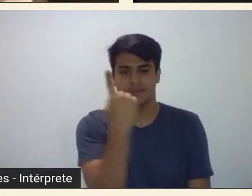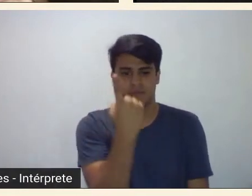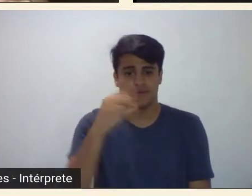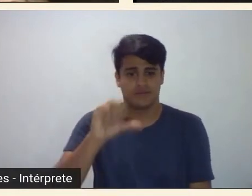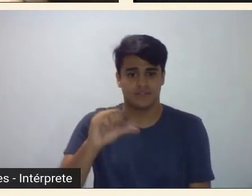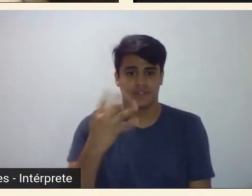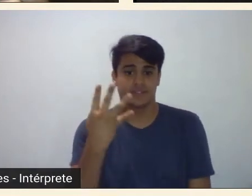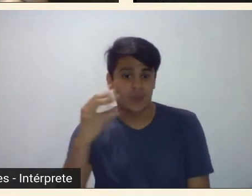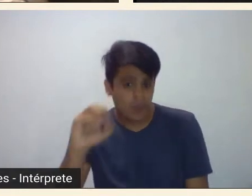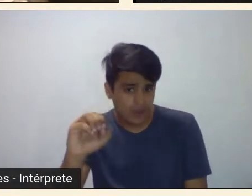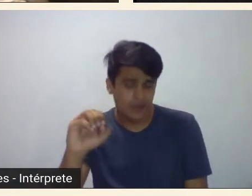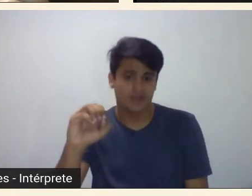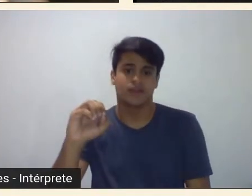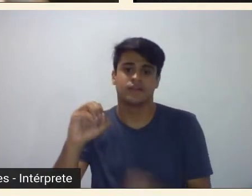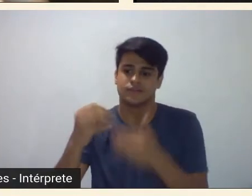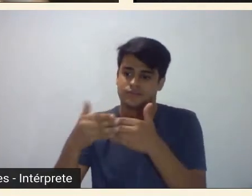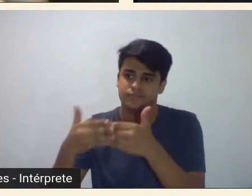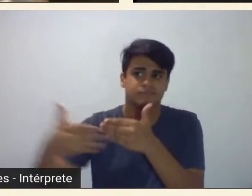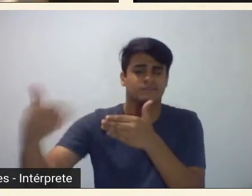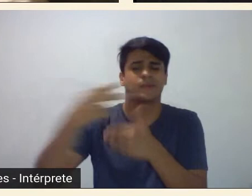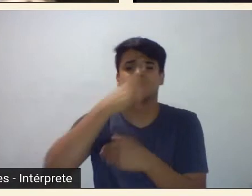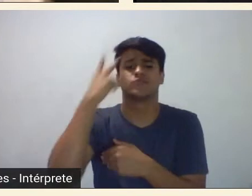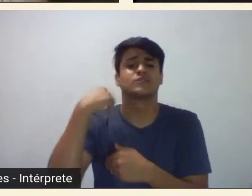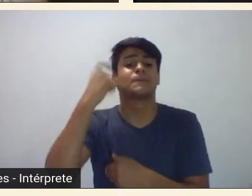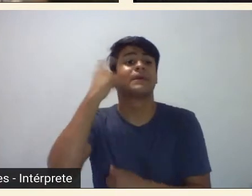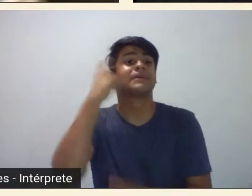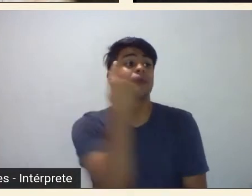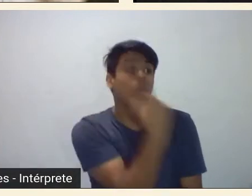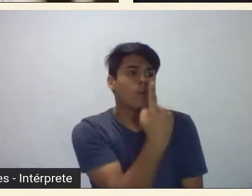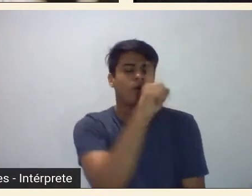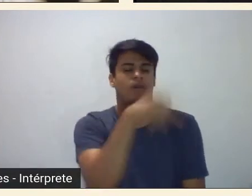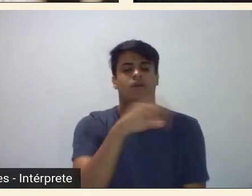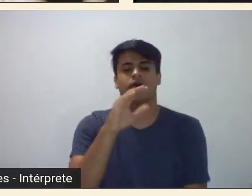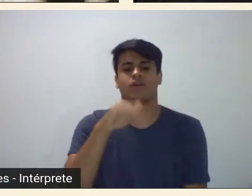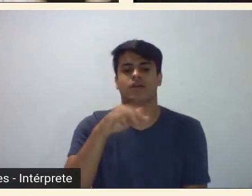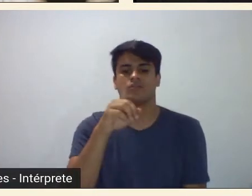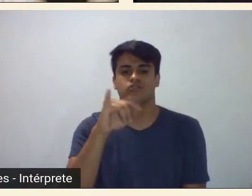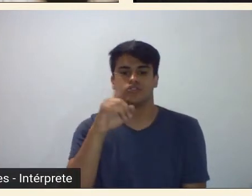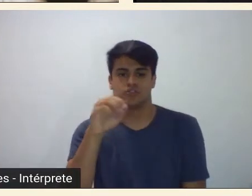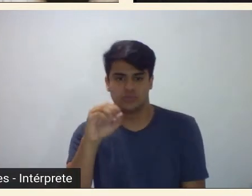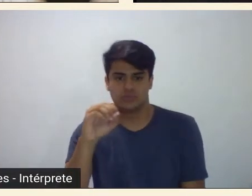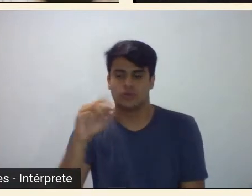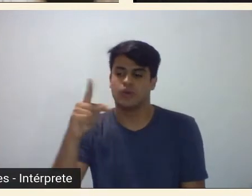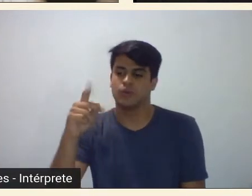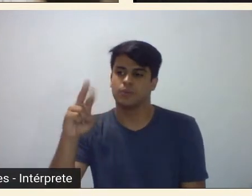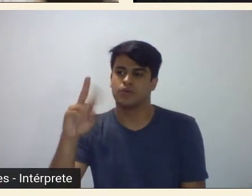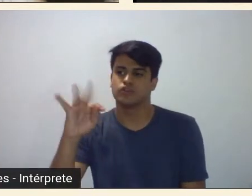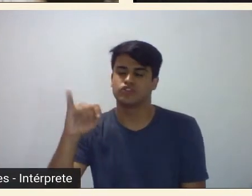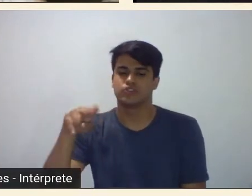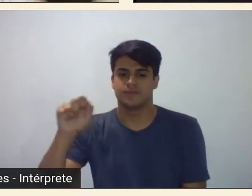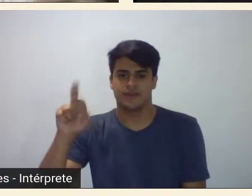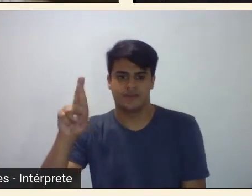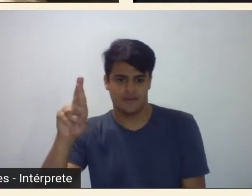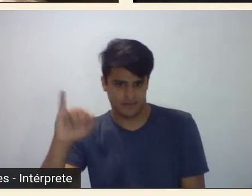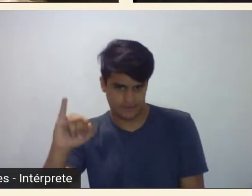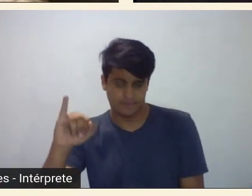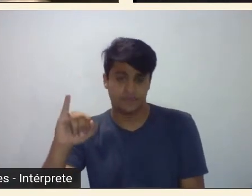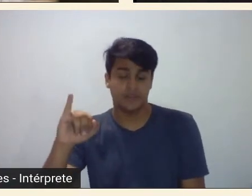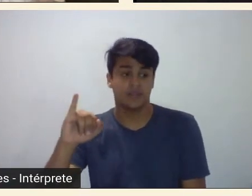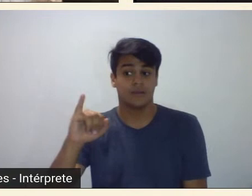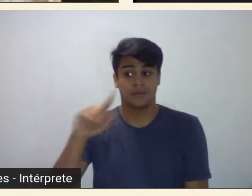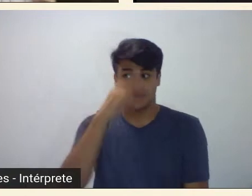estrela entre nós era o Cândido Portinay e esses artistas que tinham participado do movimento modernista na